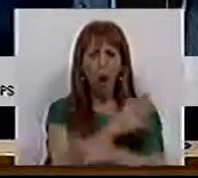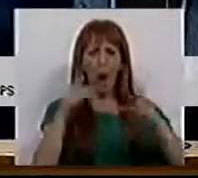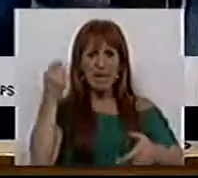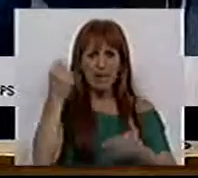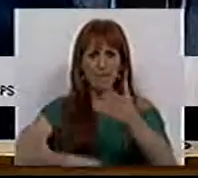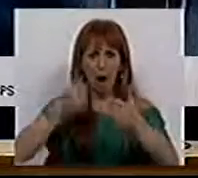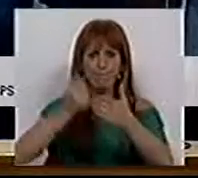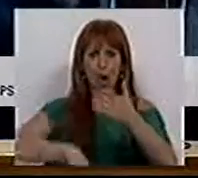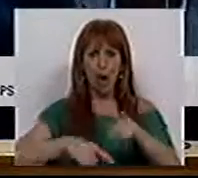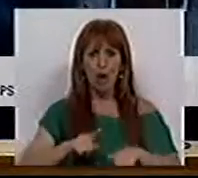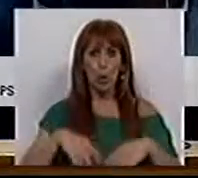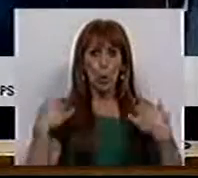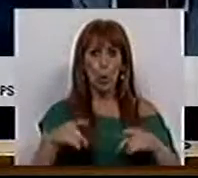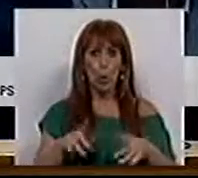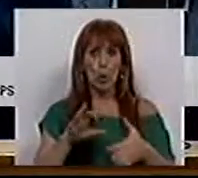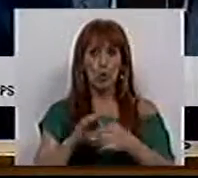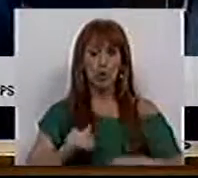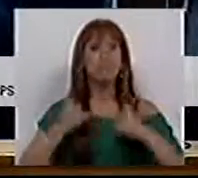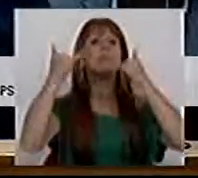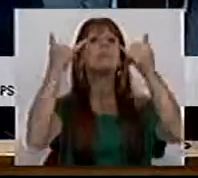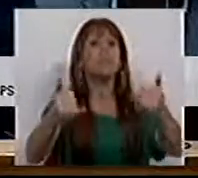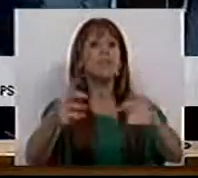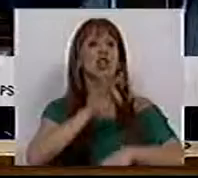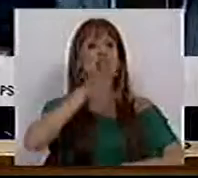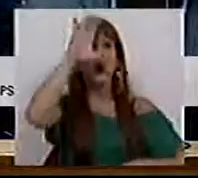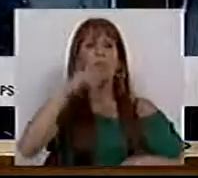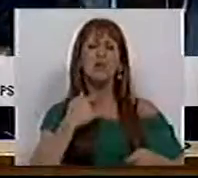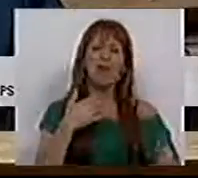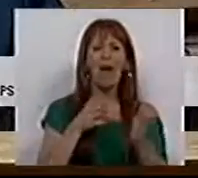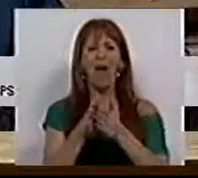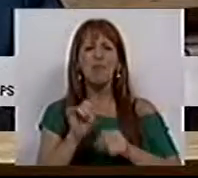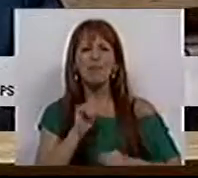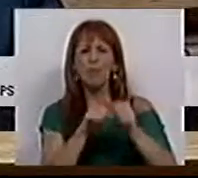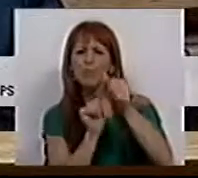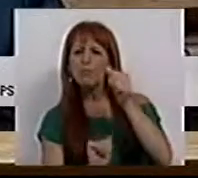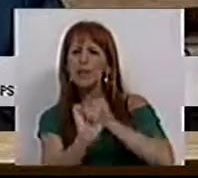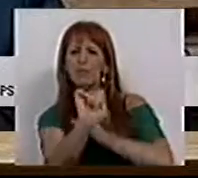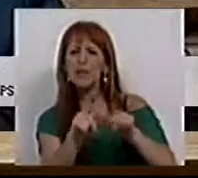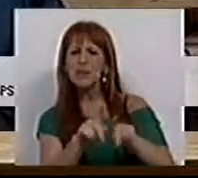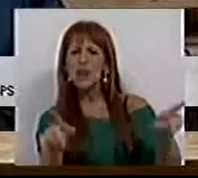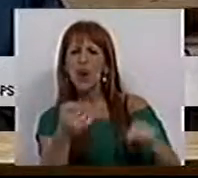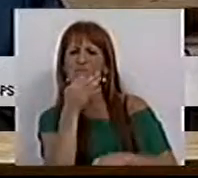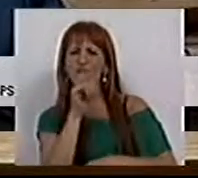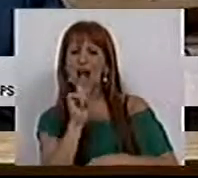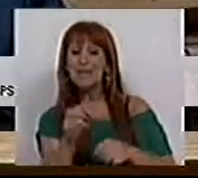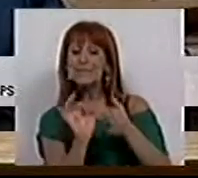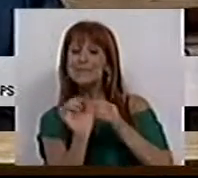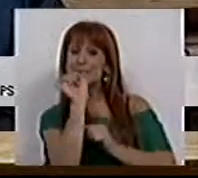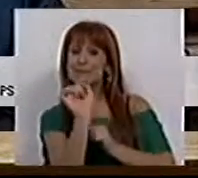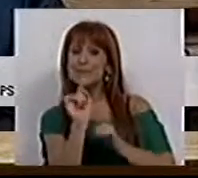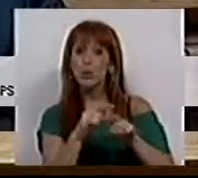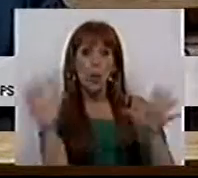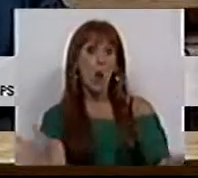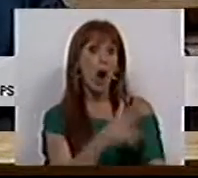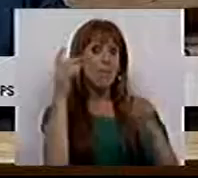das tarifas é o episódio que se segue. E, Sr. Ministro, aproveita a sua intervenção para falar deste aspecto.